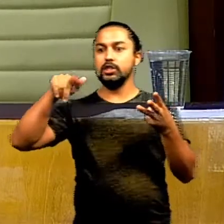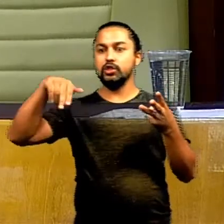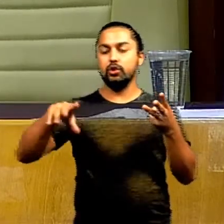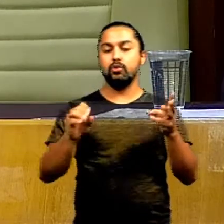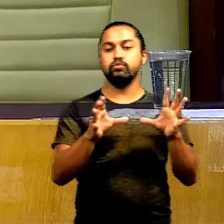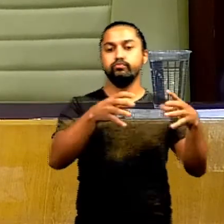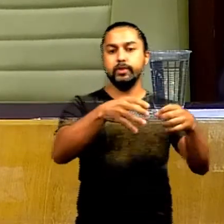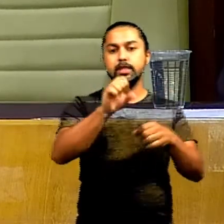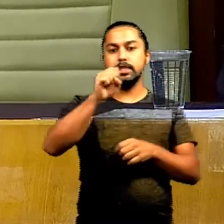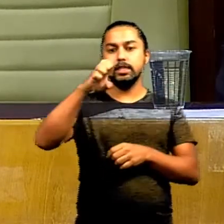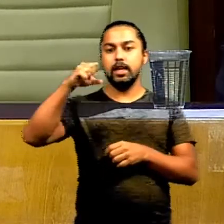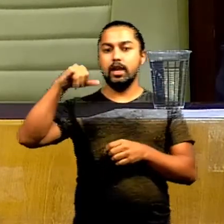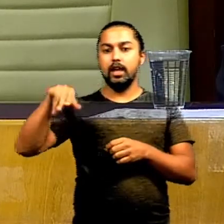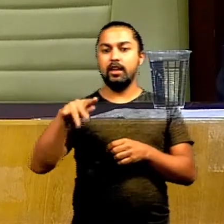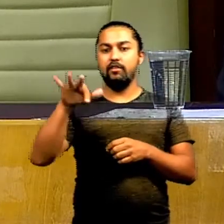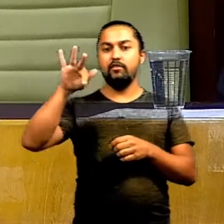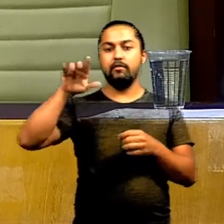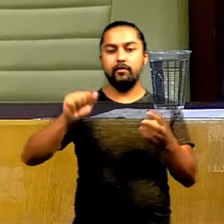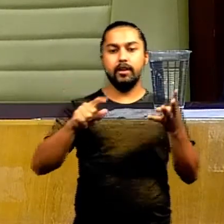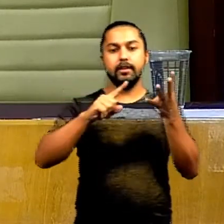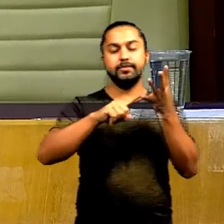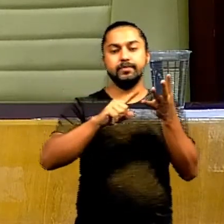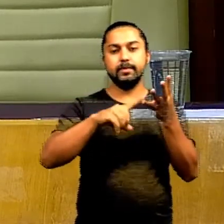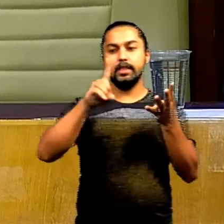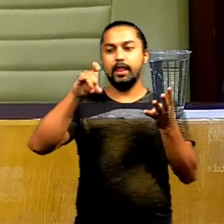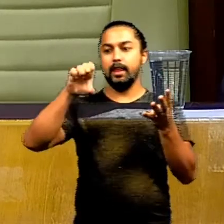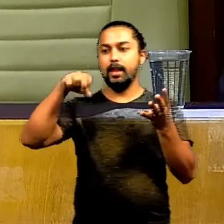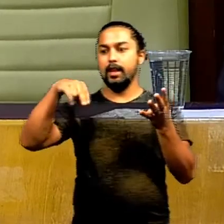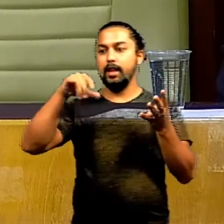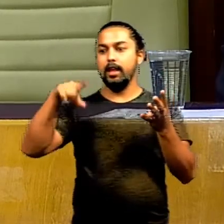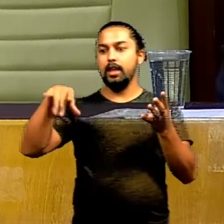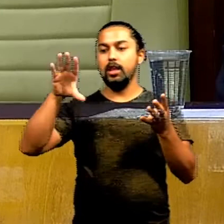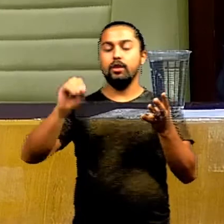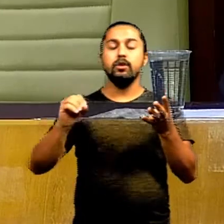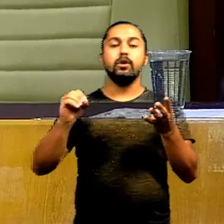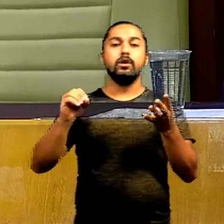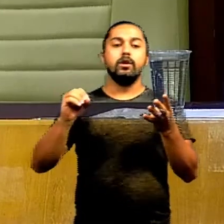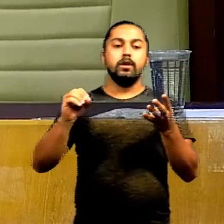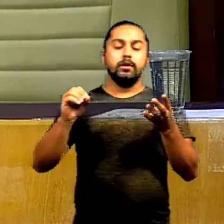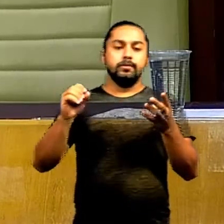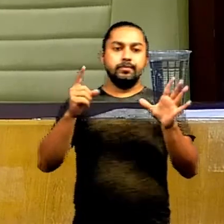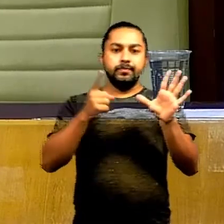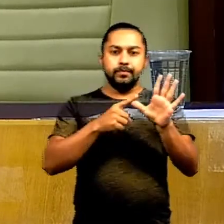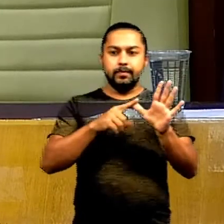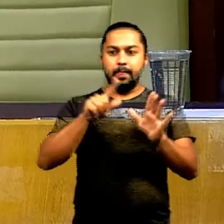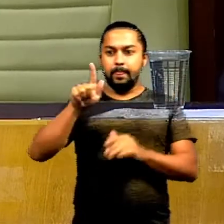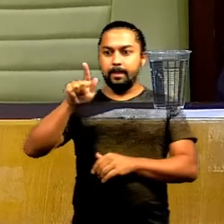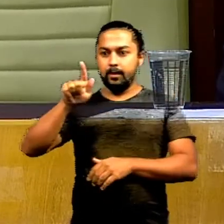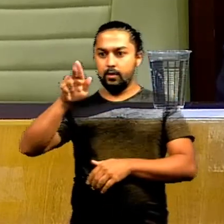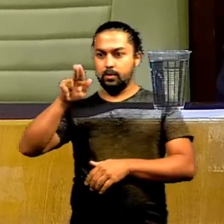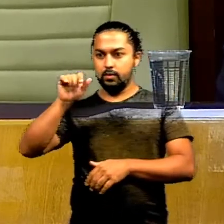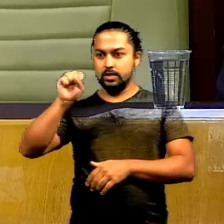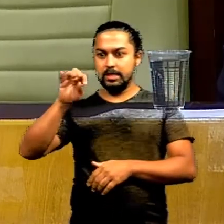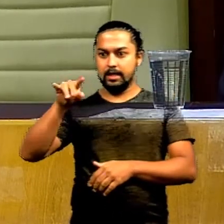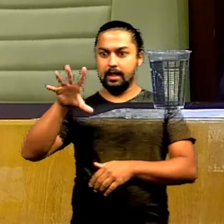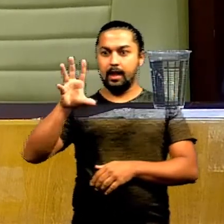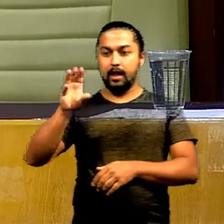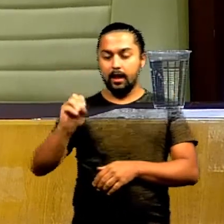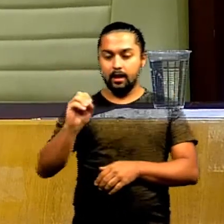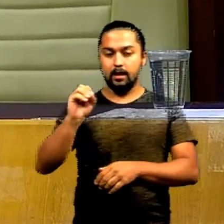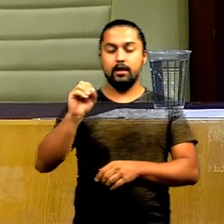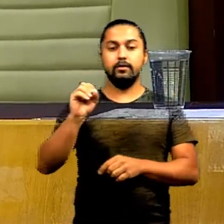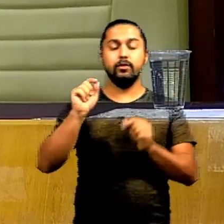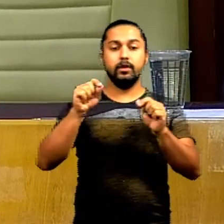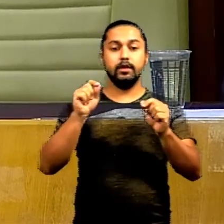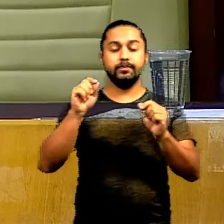endereçado a CINFRA, Denise Trindade, requerimento endereçado a SMT, CINFRA, Gustavo Cruvinel, requerimento endereçado à presidência da